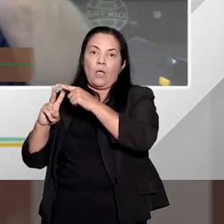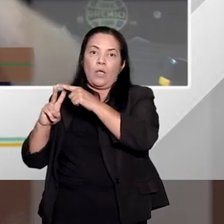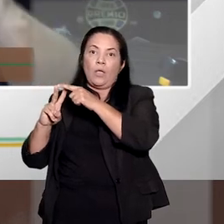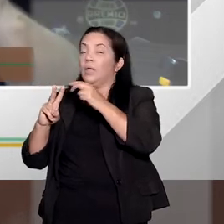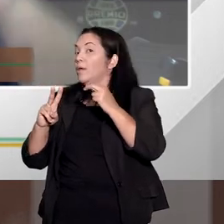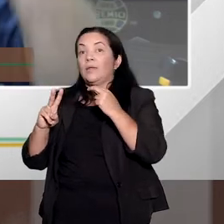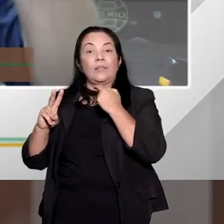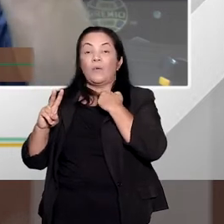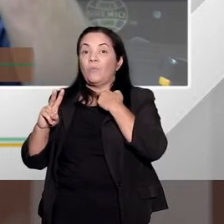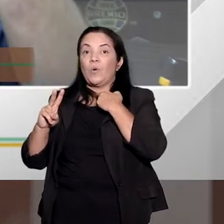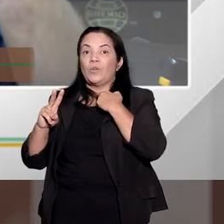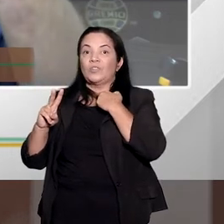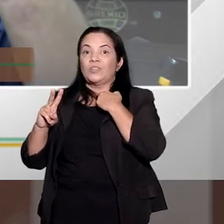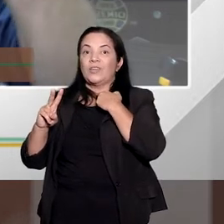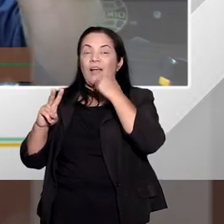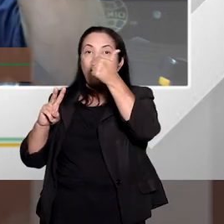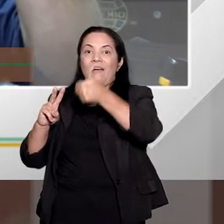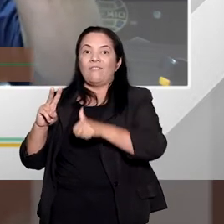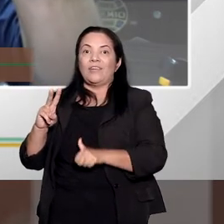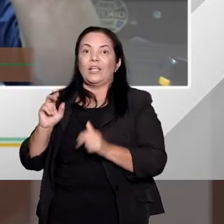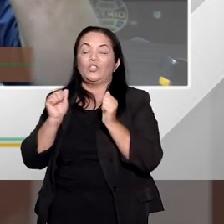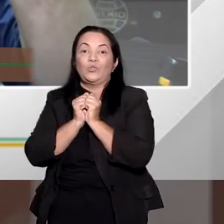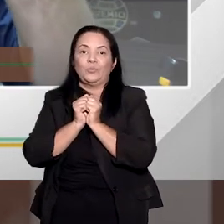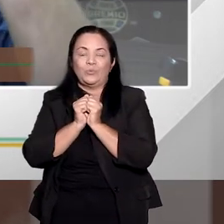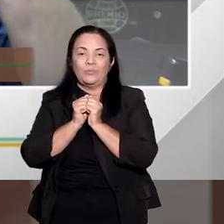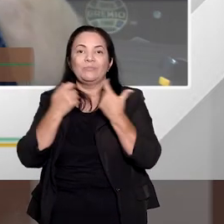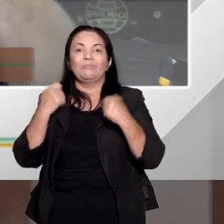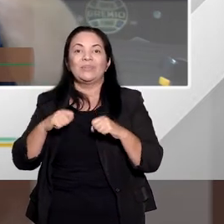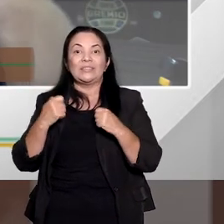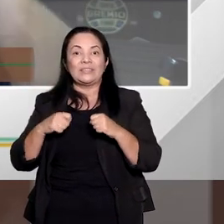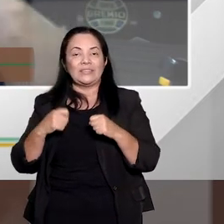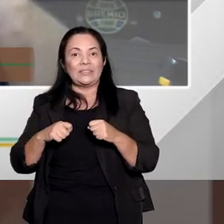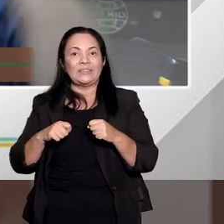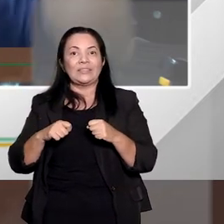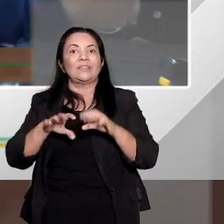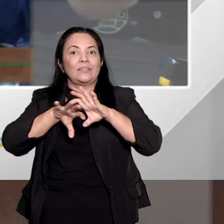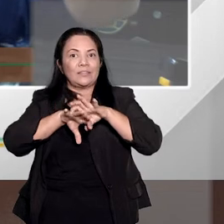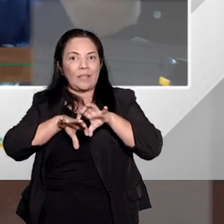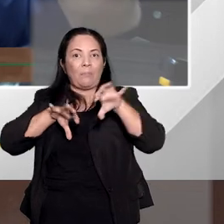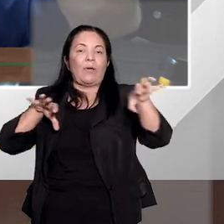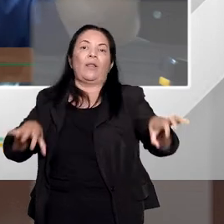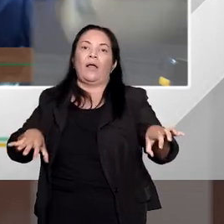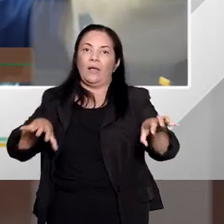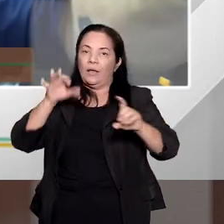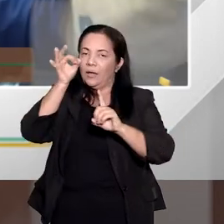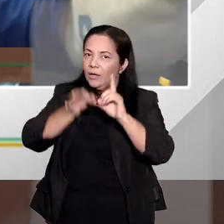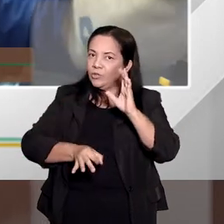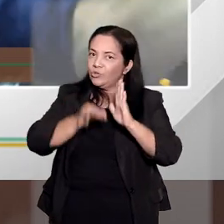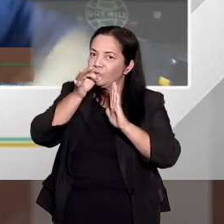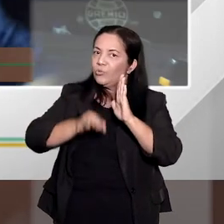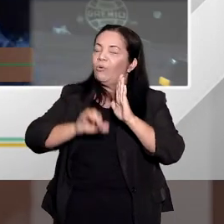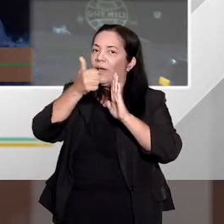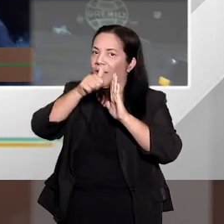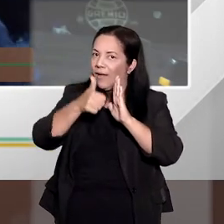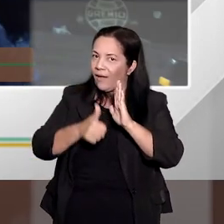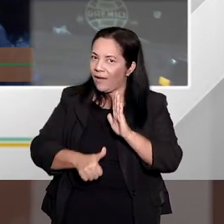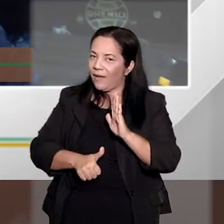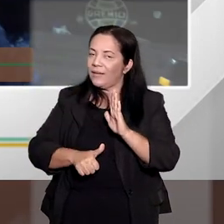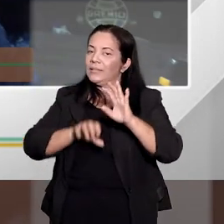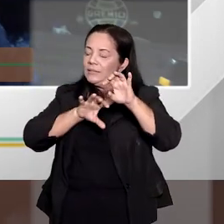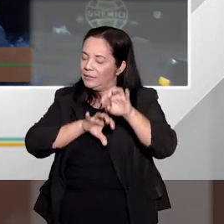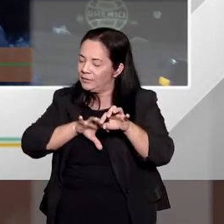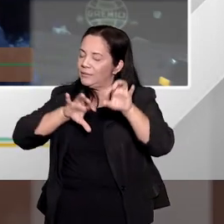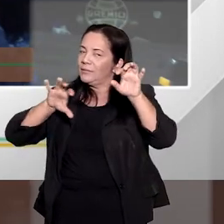absolutamente clara que possa estabelecer essa distinção entre a pena estabelecida para um dos